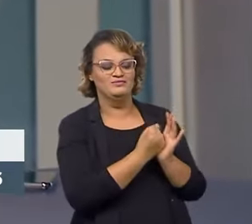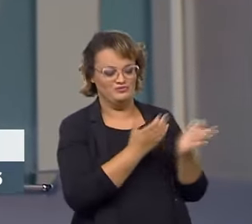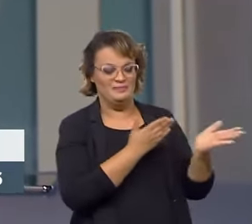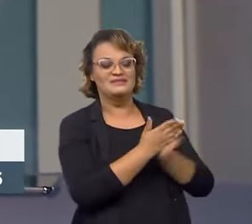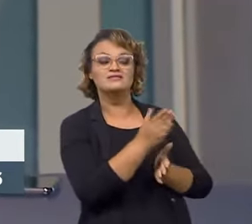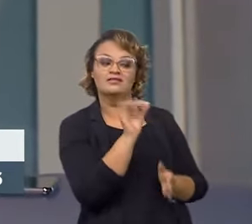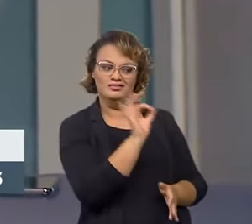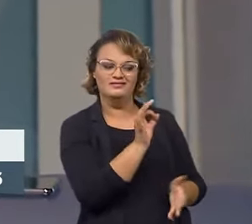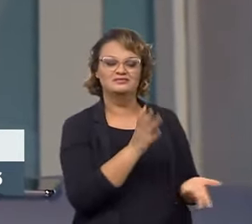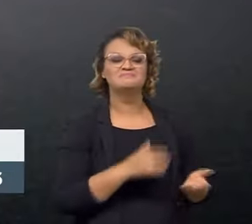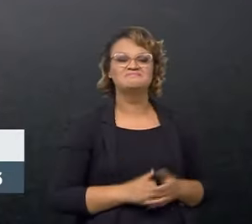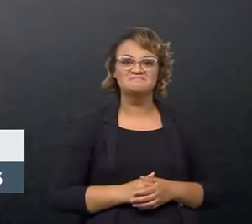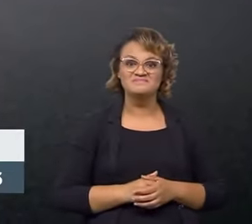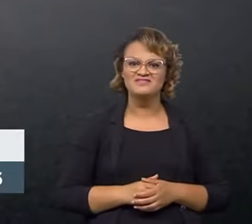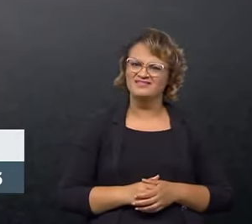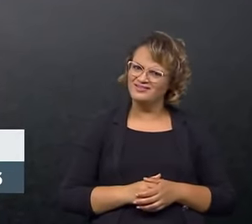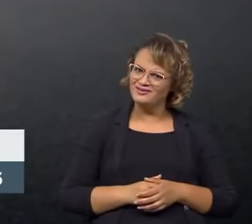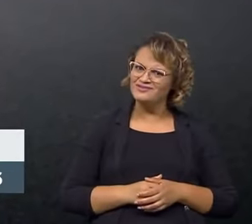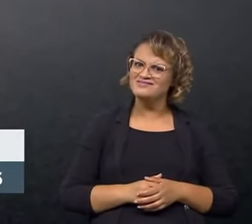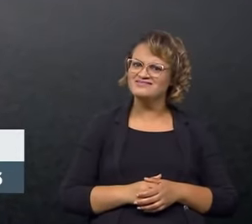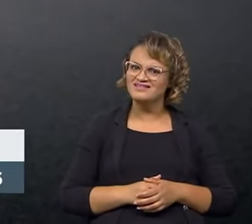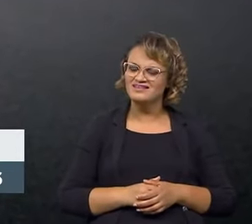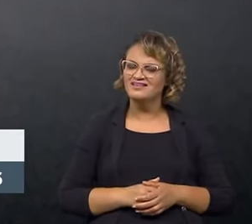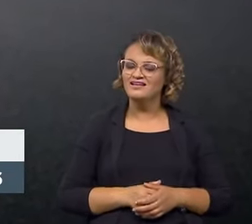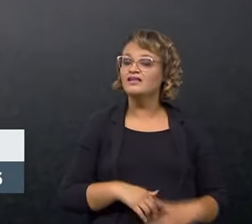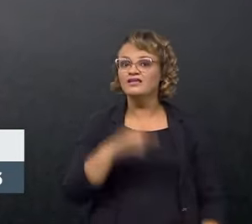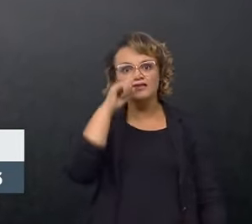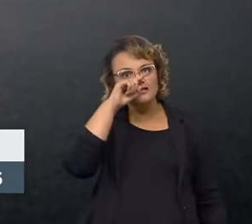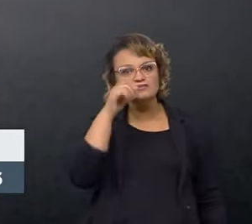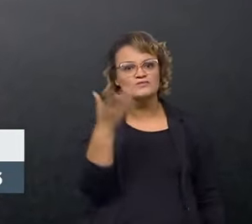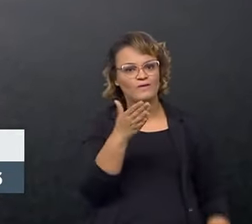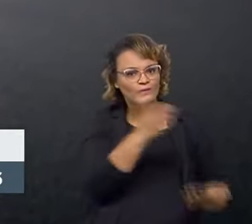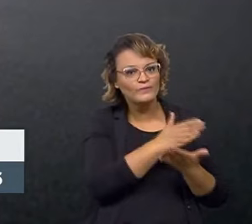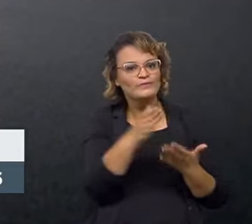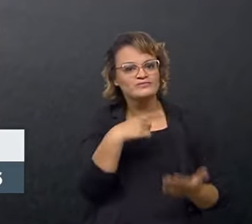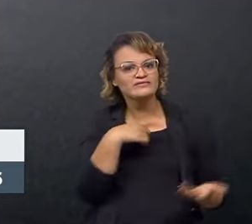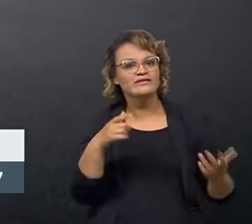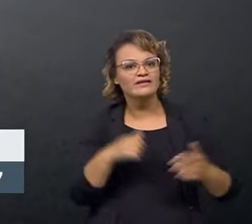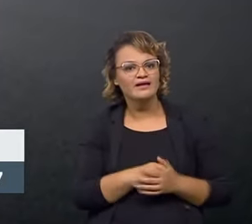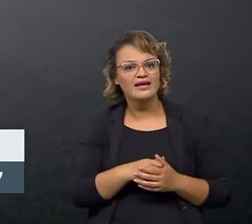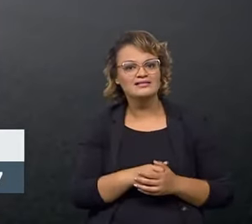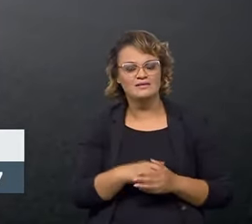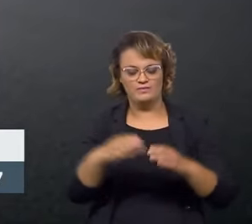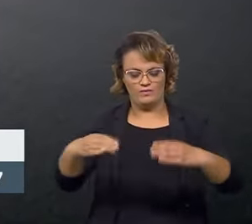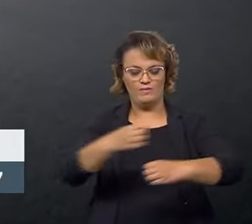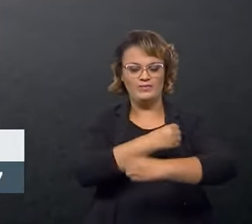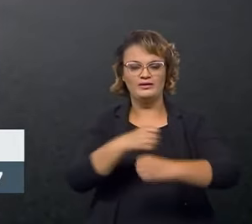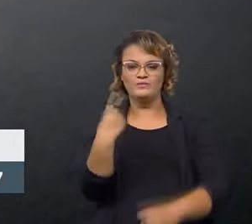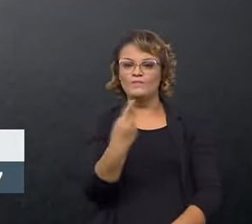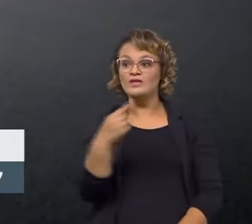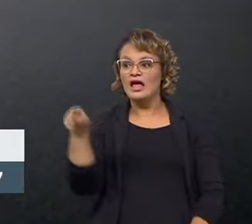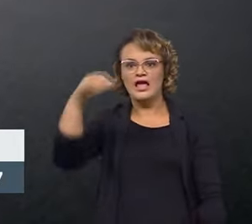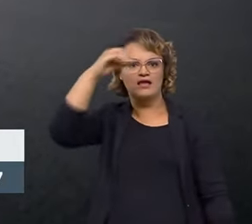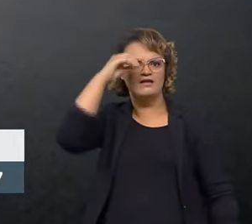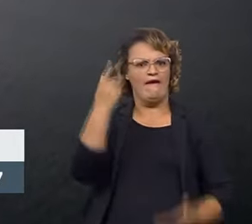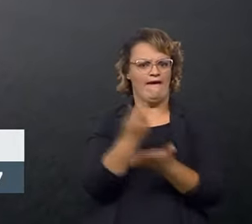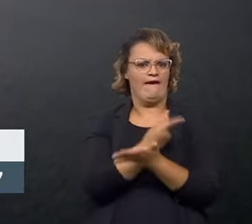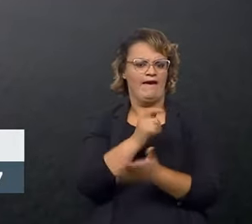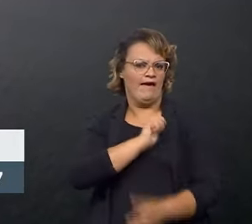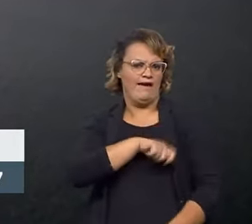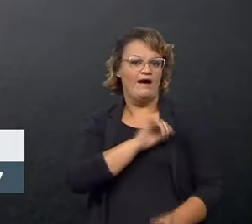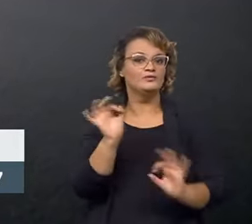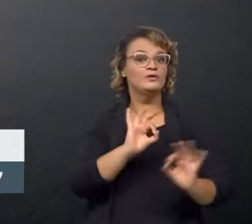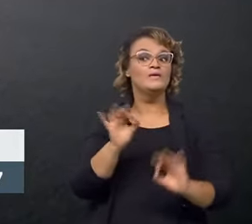mostrando isso para a sociedade. Nossa, mas o risco disso, exatamente como você falou, de ser uma panela de pressão, e não é má fé dele. Quer dizer, ele estava sendo